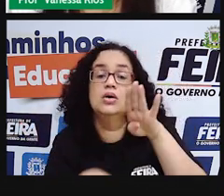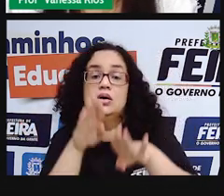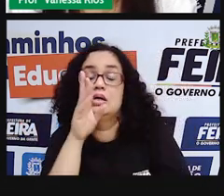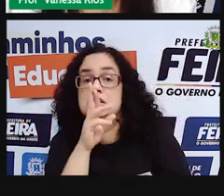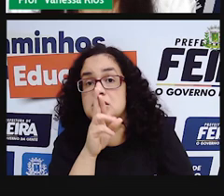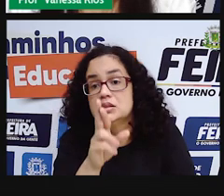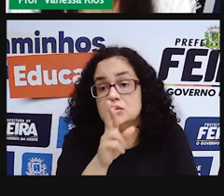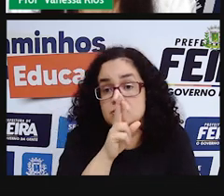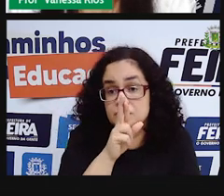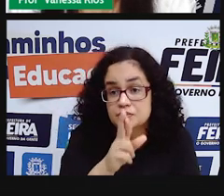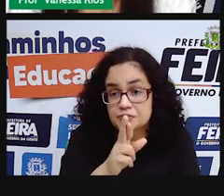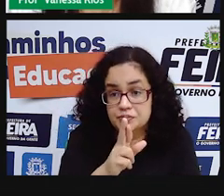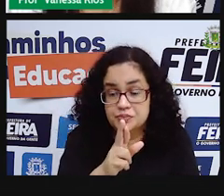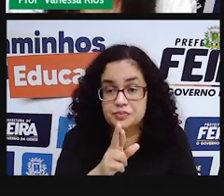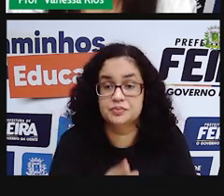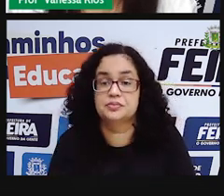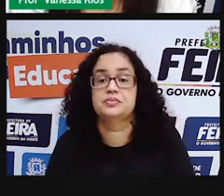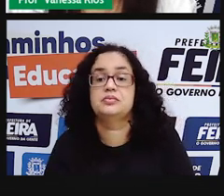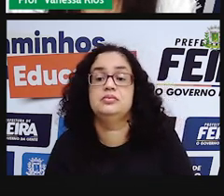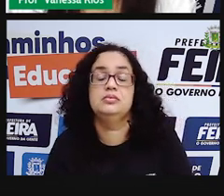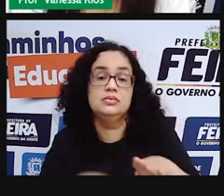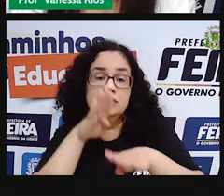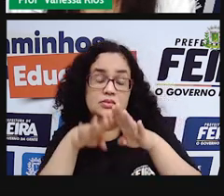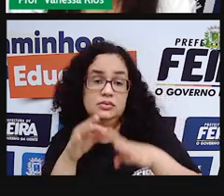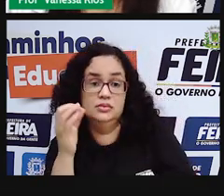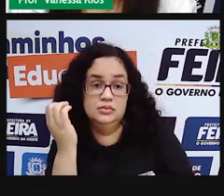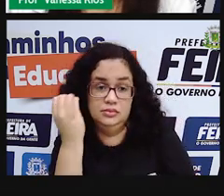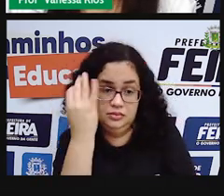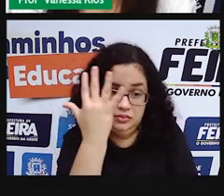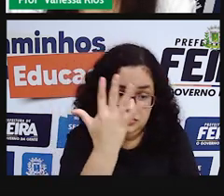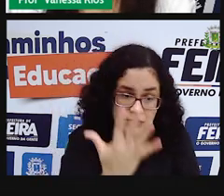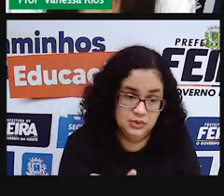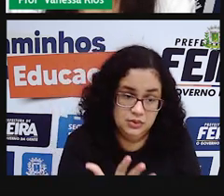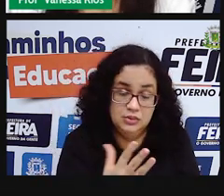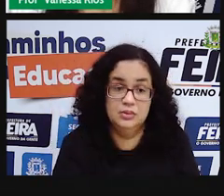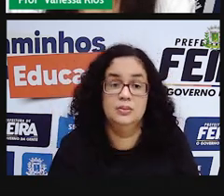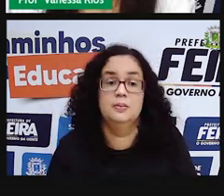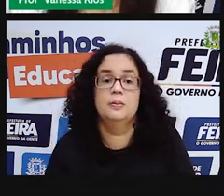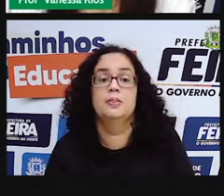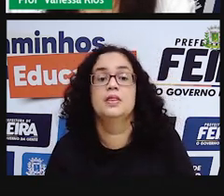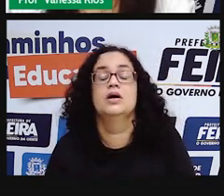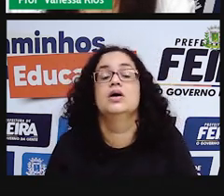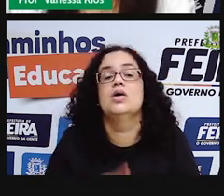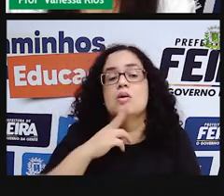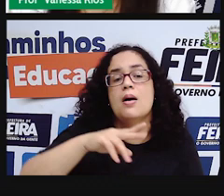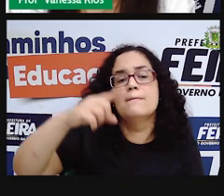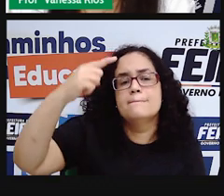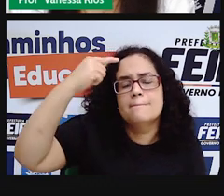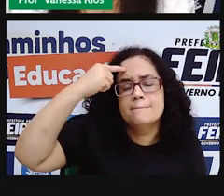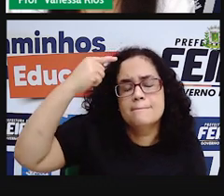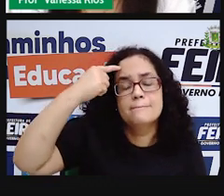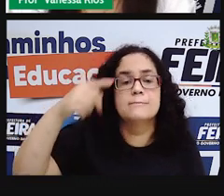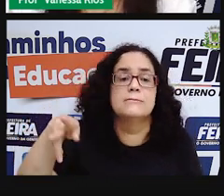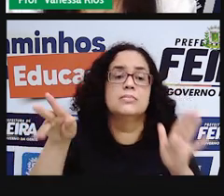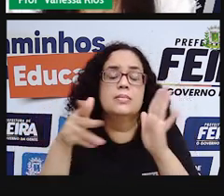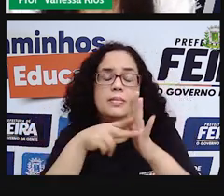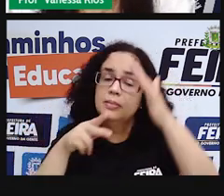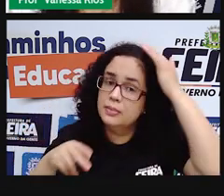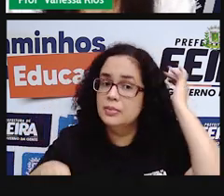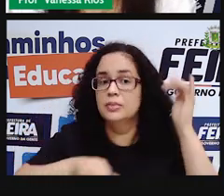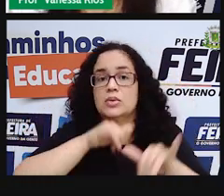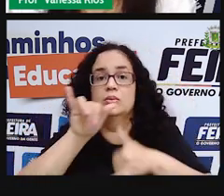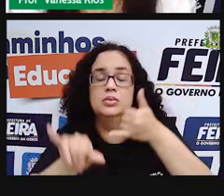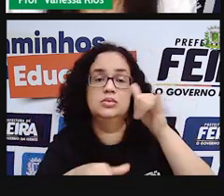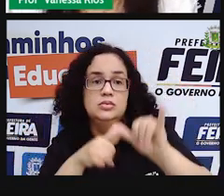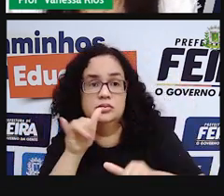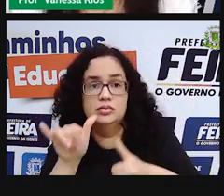elas sempre é a mesma, independente da quantidade. Então, quando a gente pensa em propriedades também, né, em propriedades